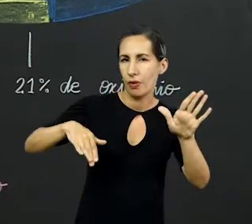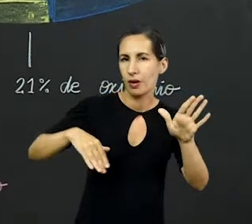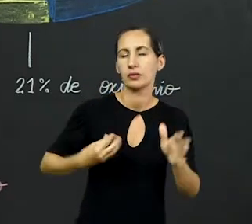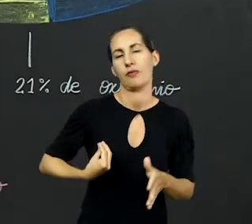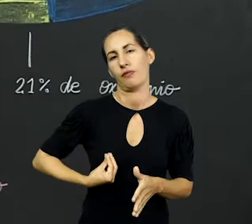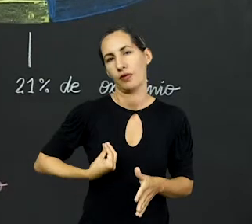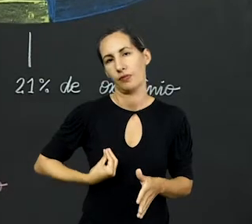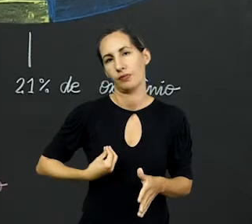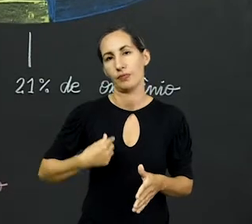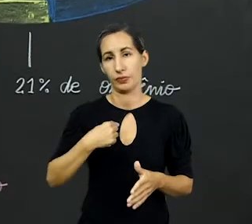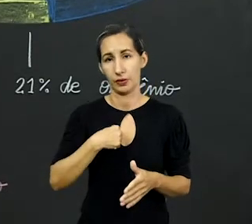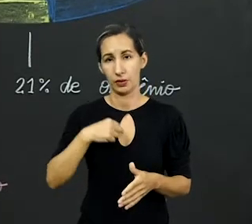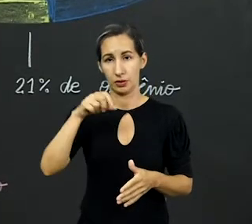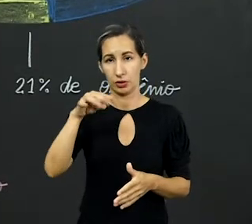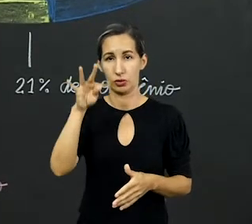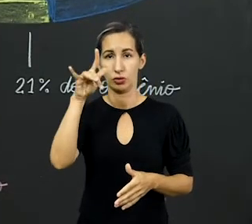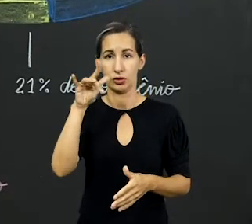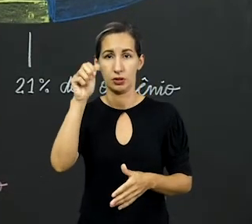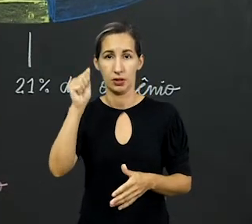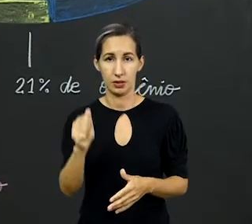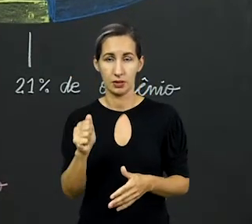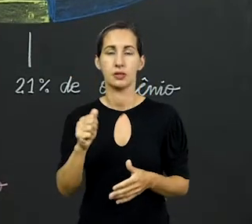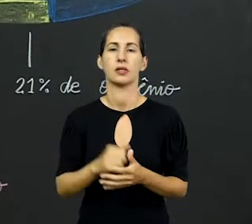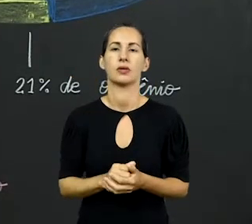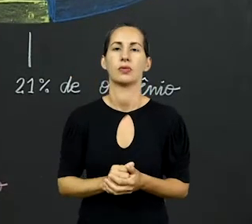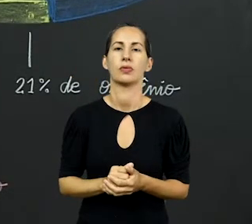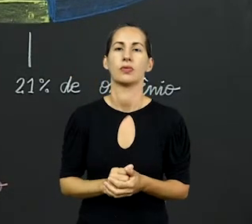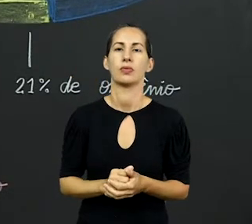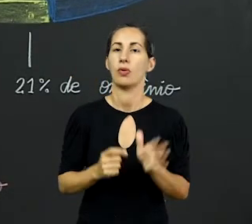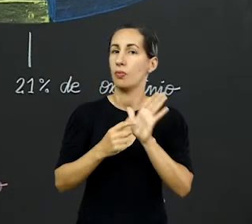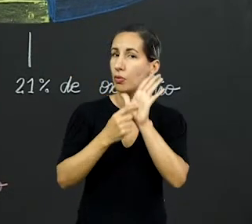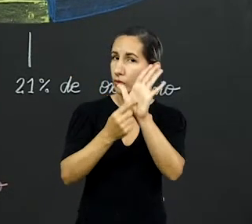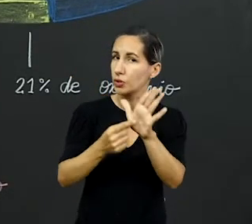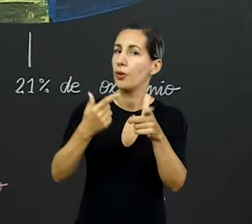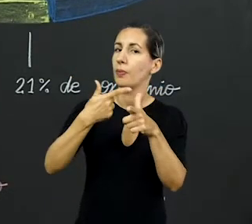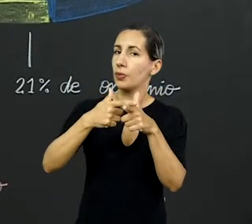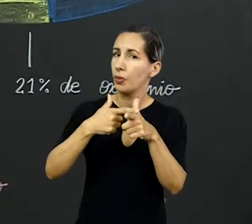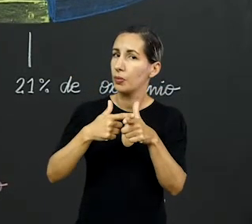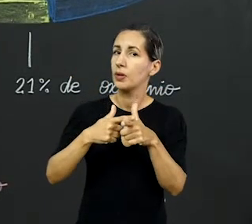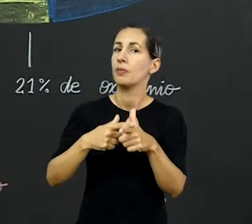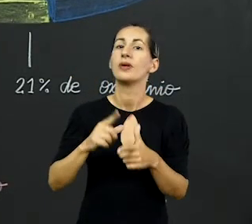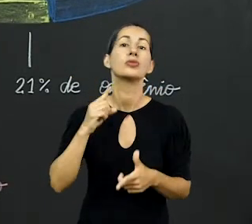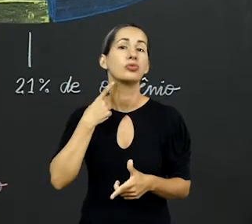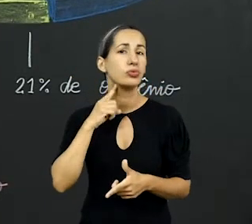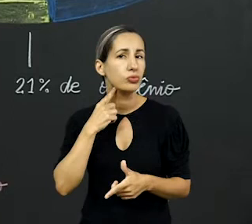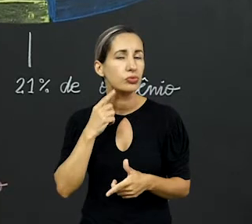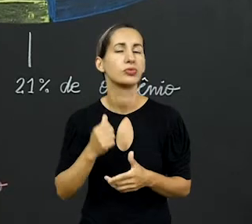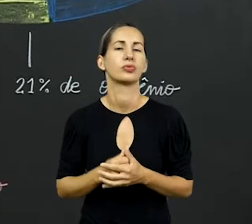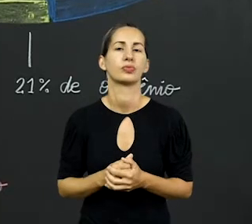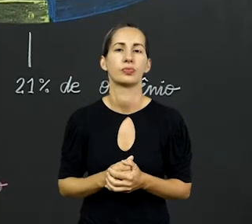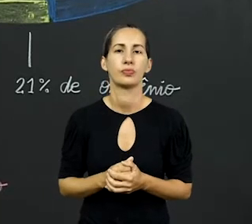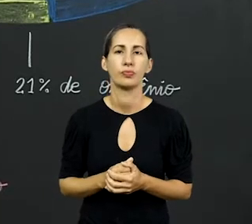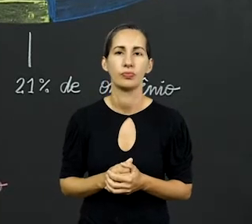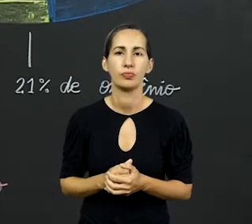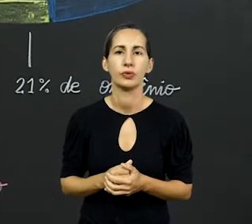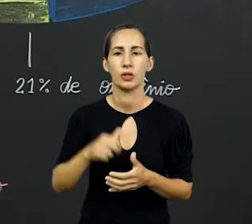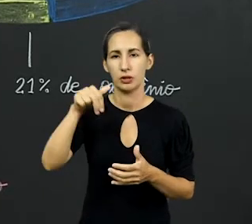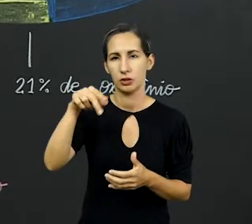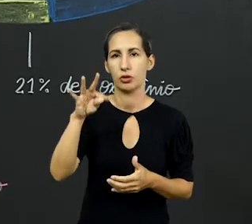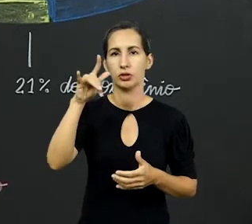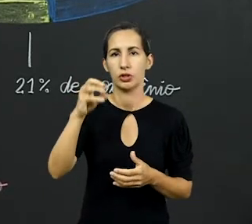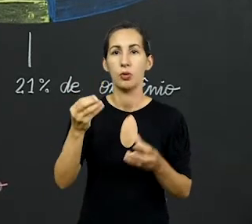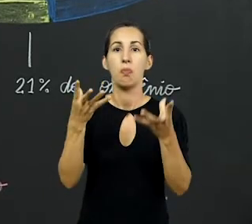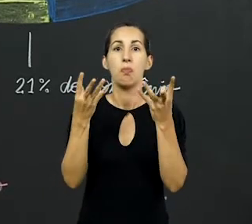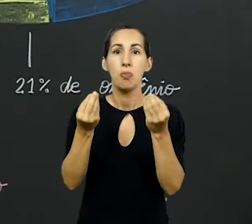Então a eutrofização é um problema, ela é um indicador, um índice de uma poluição daquela água. Então nitrogênio